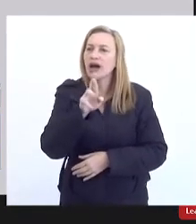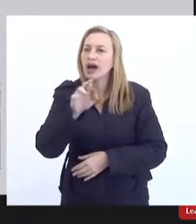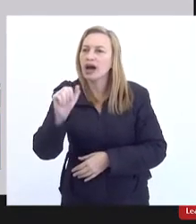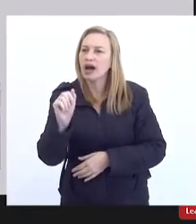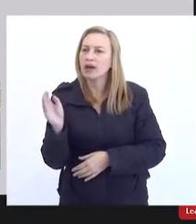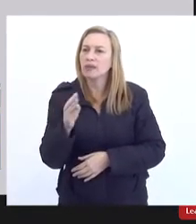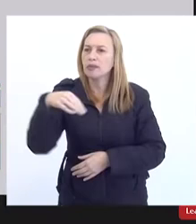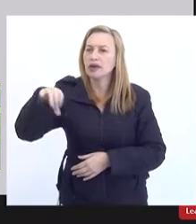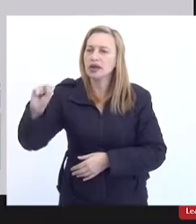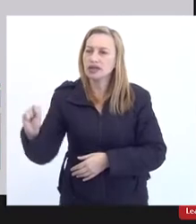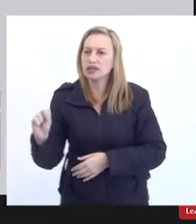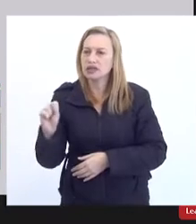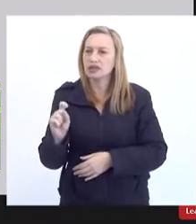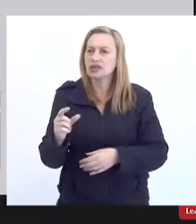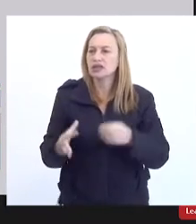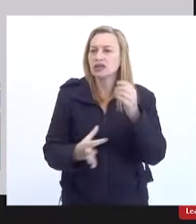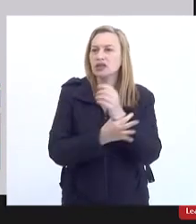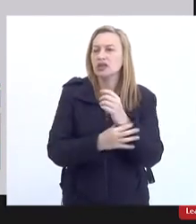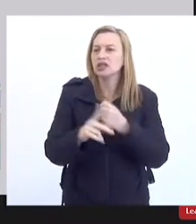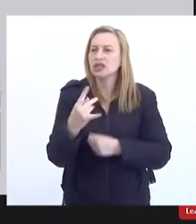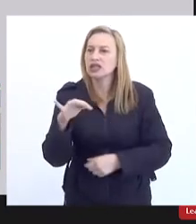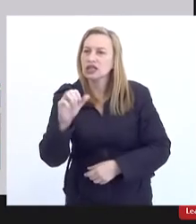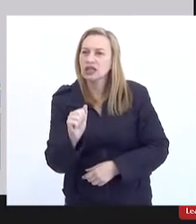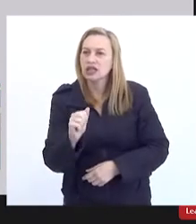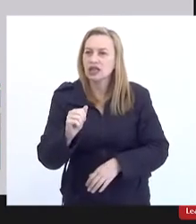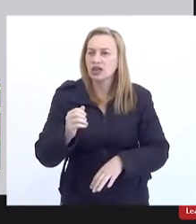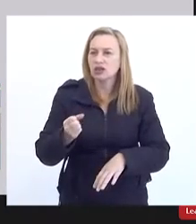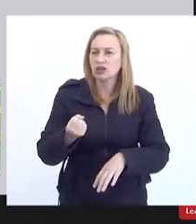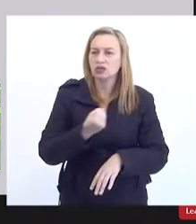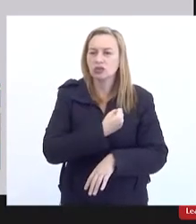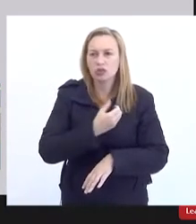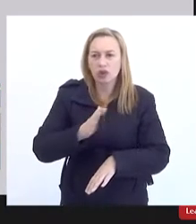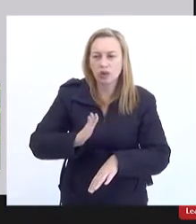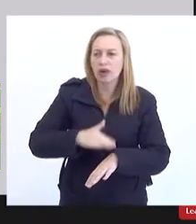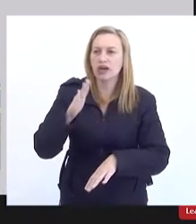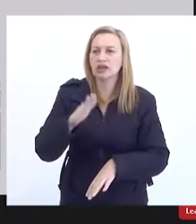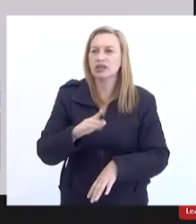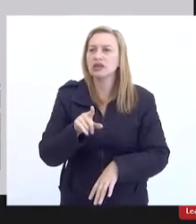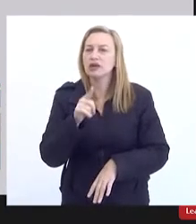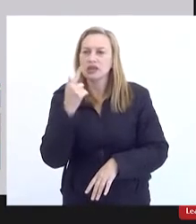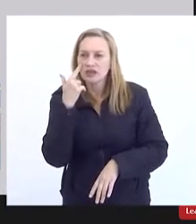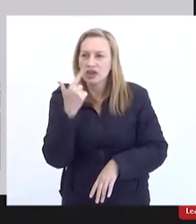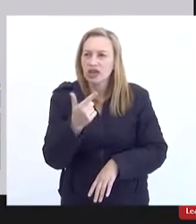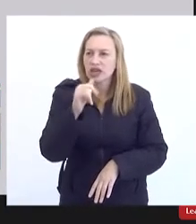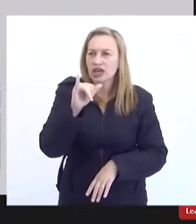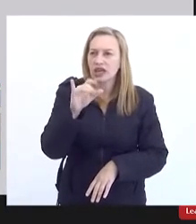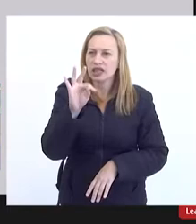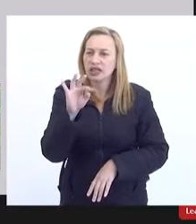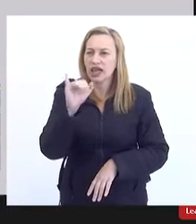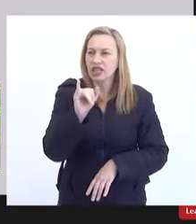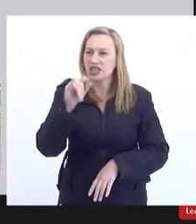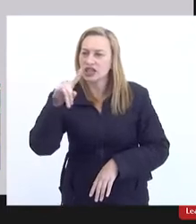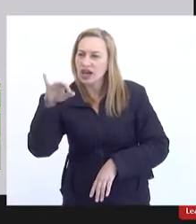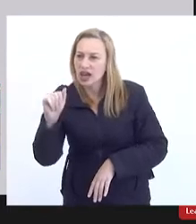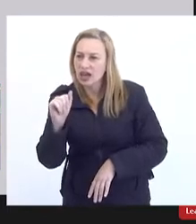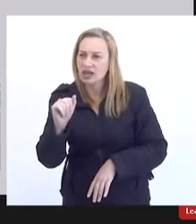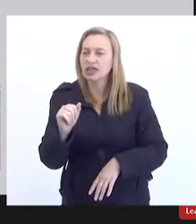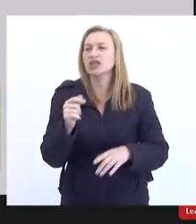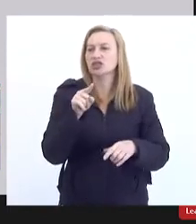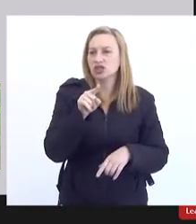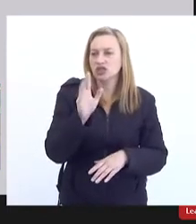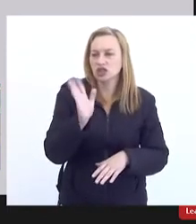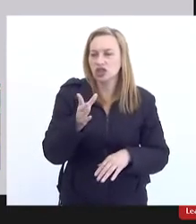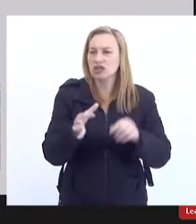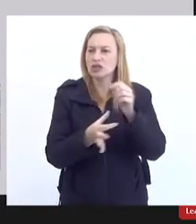índice de segurança hídrica alta, mas se a gente pegar aqui, Itatiaia, já é índice de segurança hídrica média,